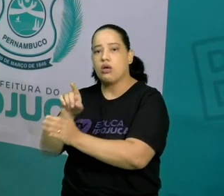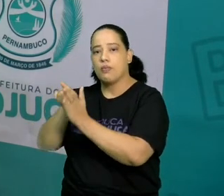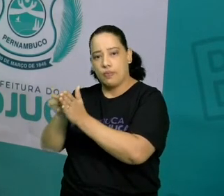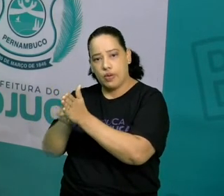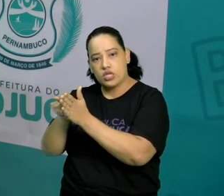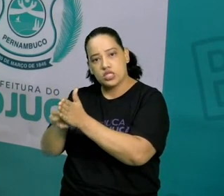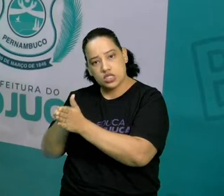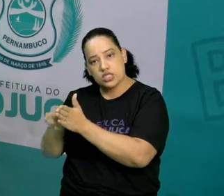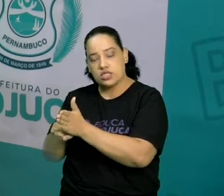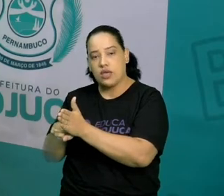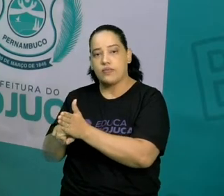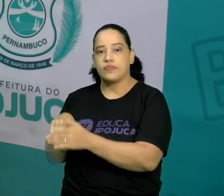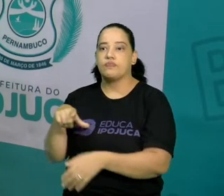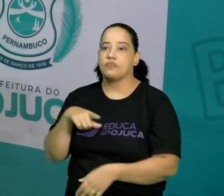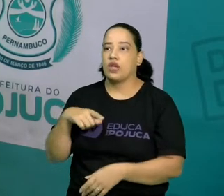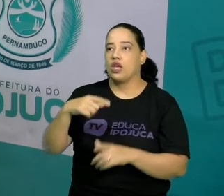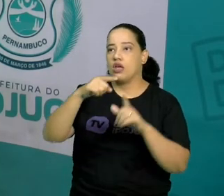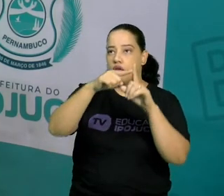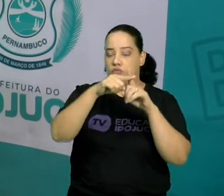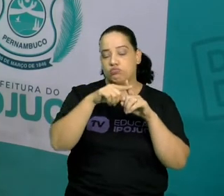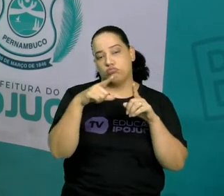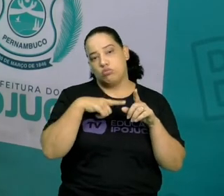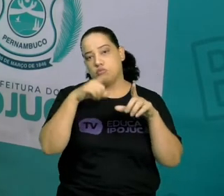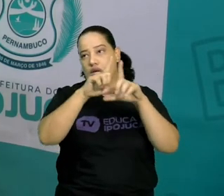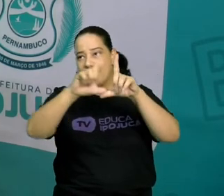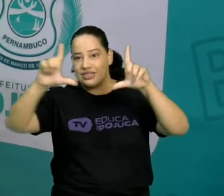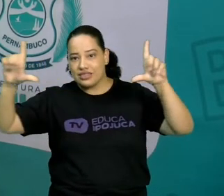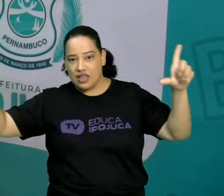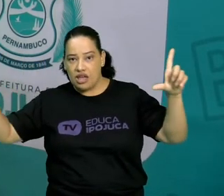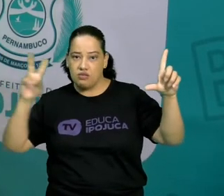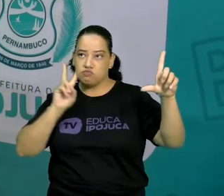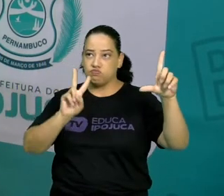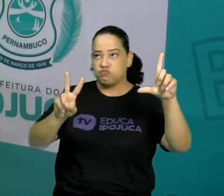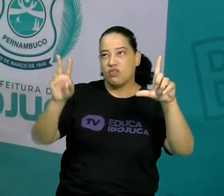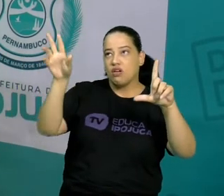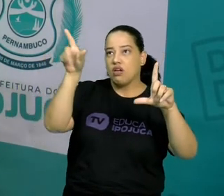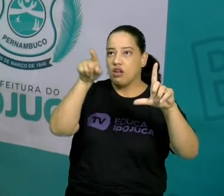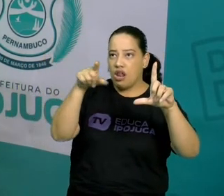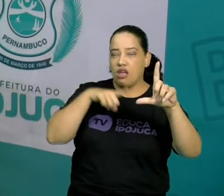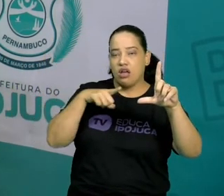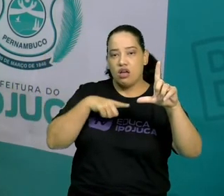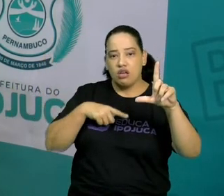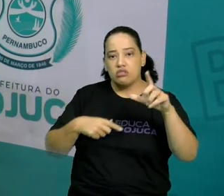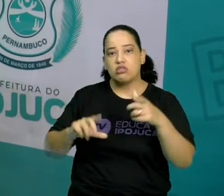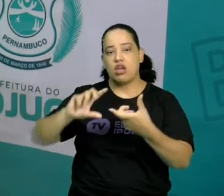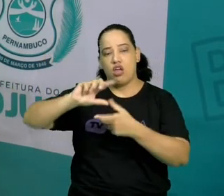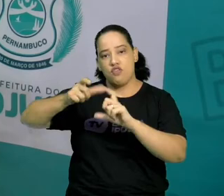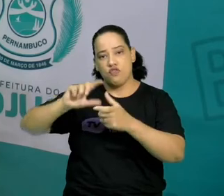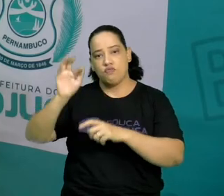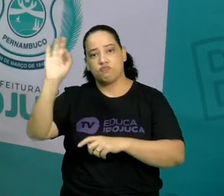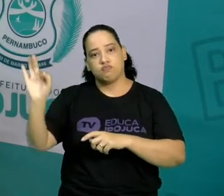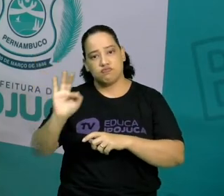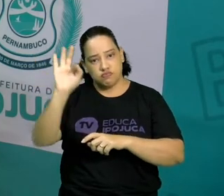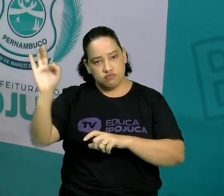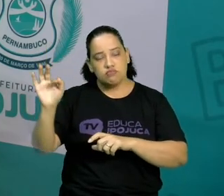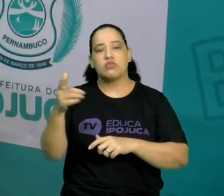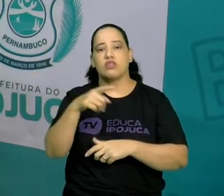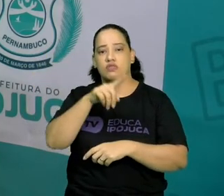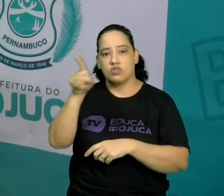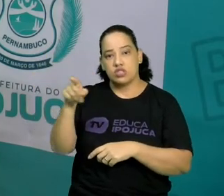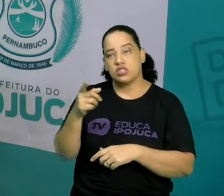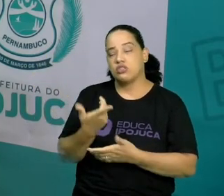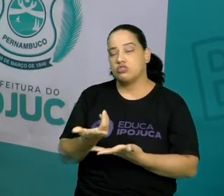Uma tela em que apareçam formas geométricas e depois vocês irão colar no seu